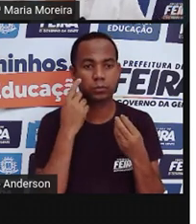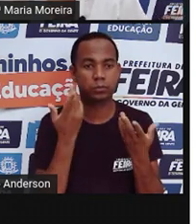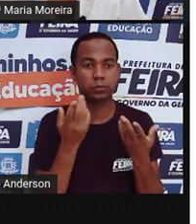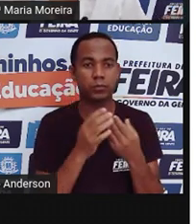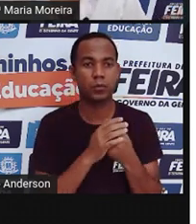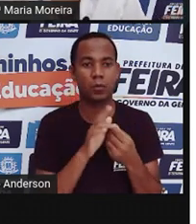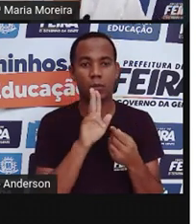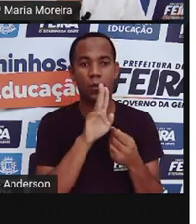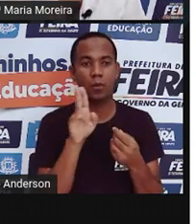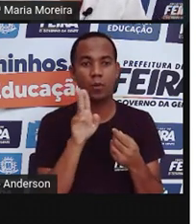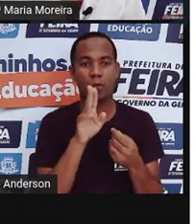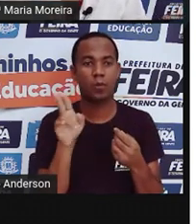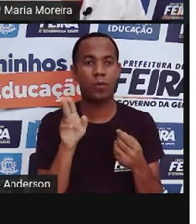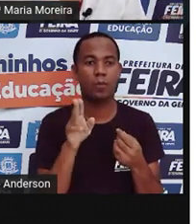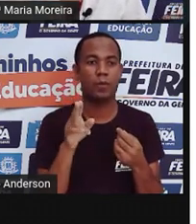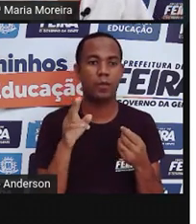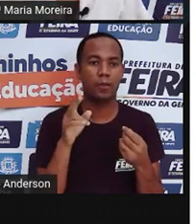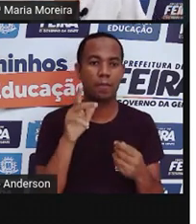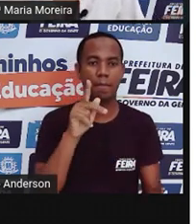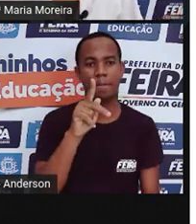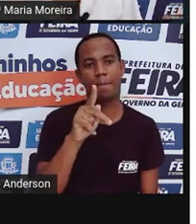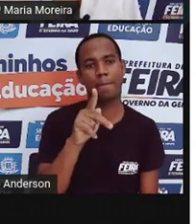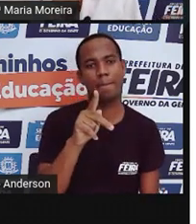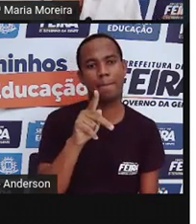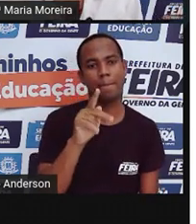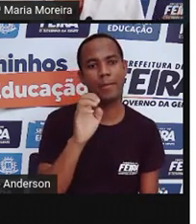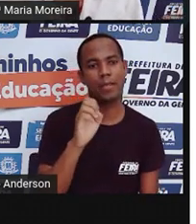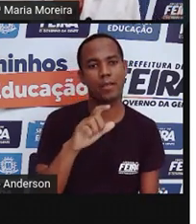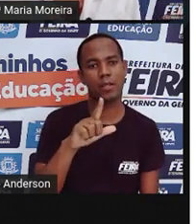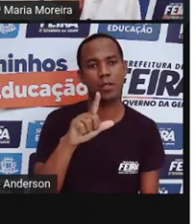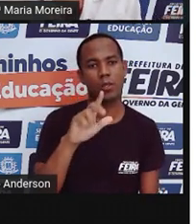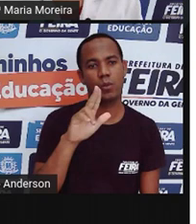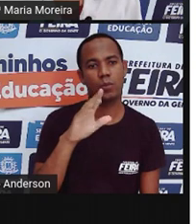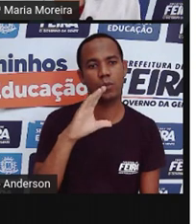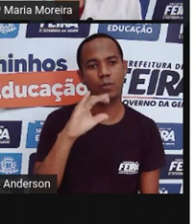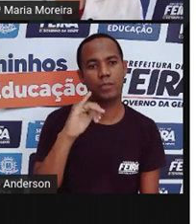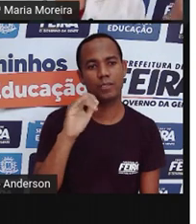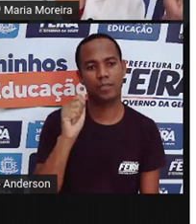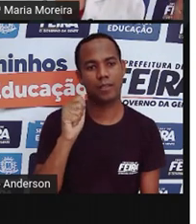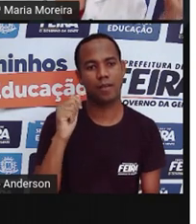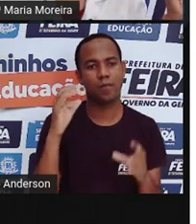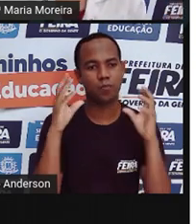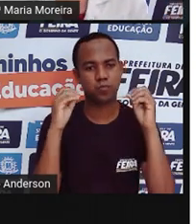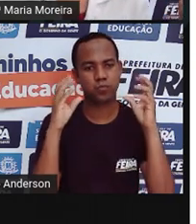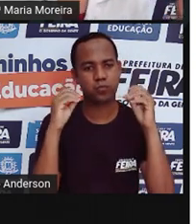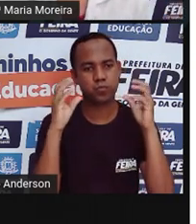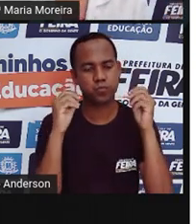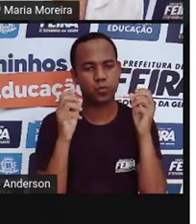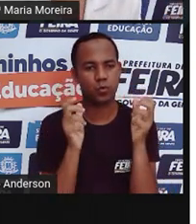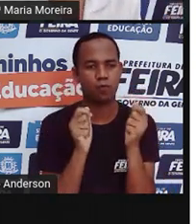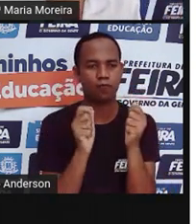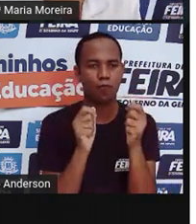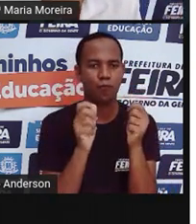O nome do urso é o urso de pelúcia. Ele vai ser feito de quê? De plástico? Não. Ele é feito de